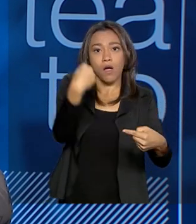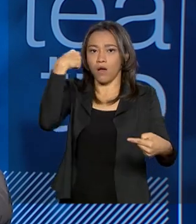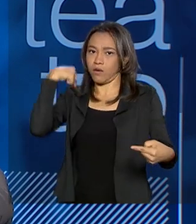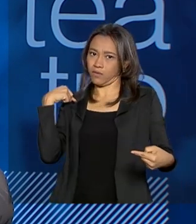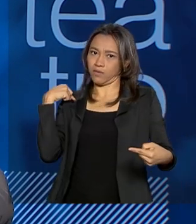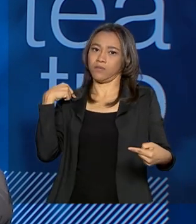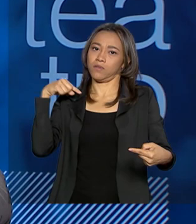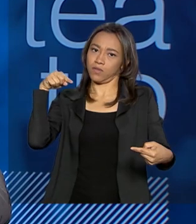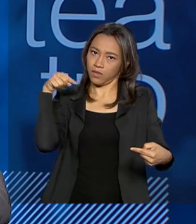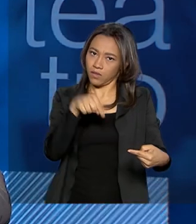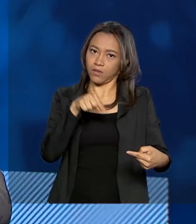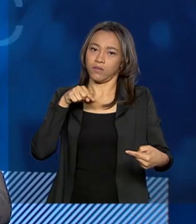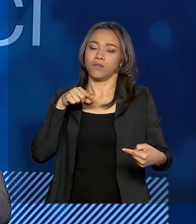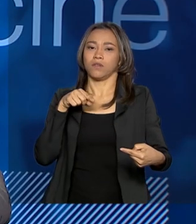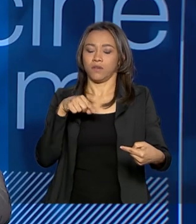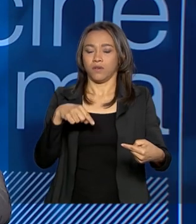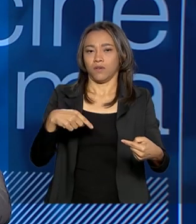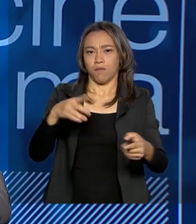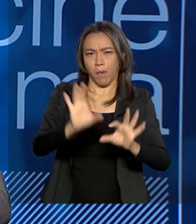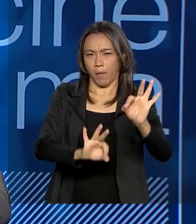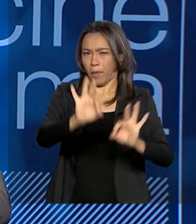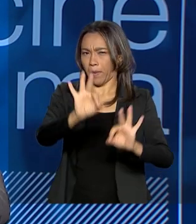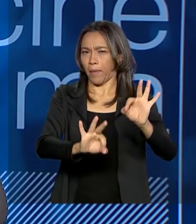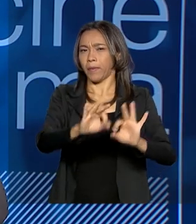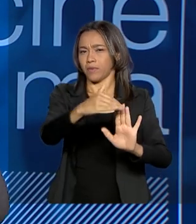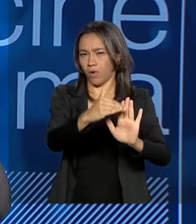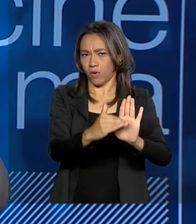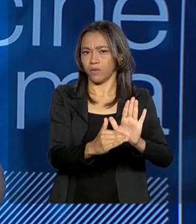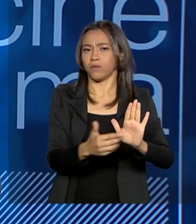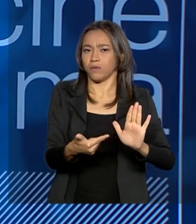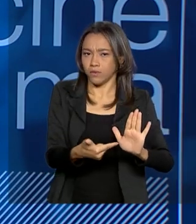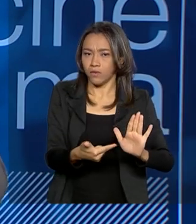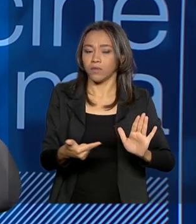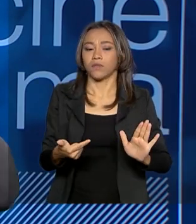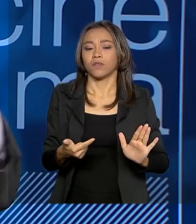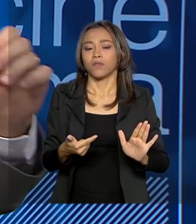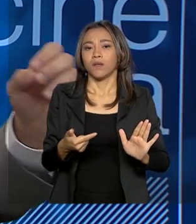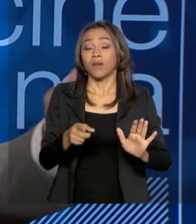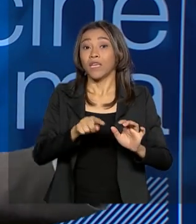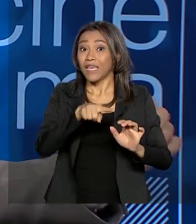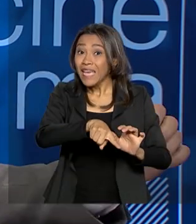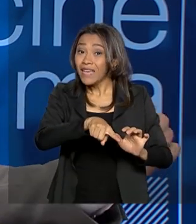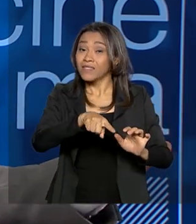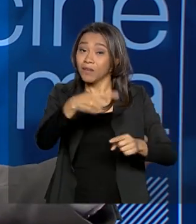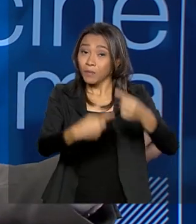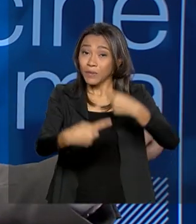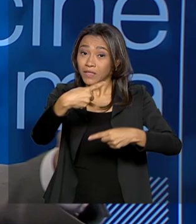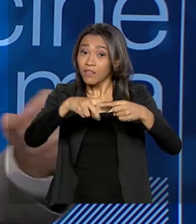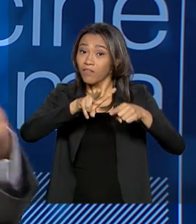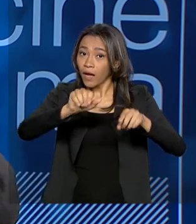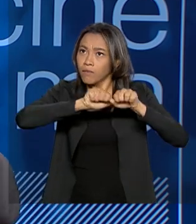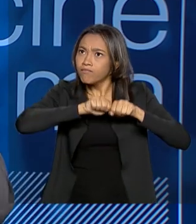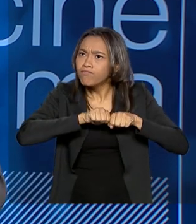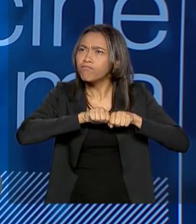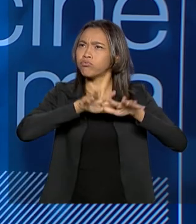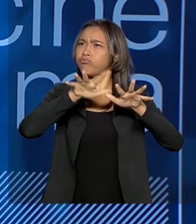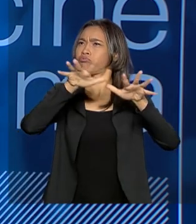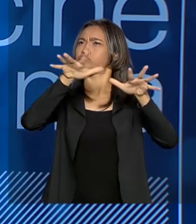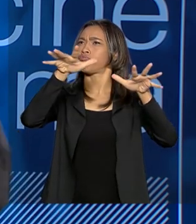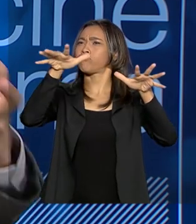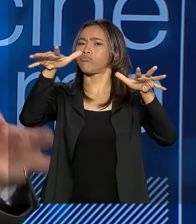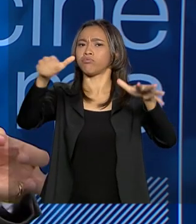me refiro a tanto a dimensão do alcance dessa política, do alcance